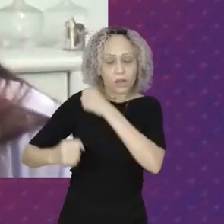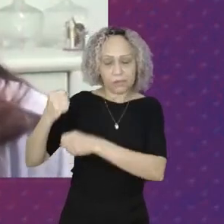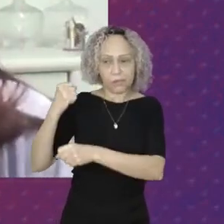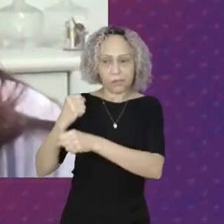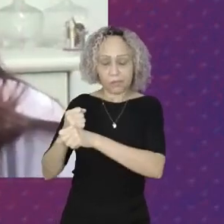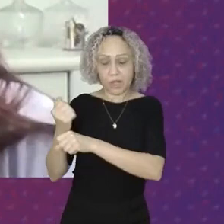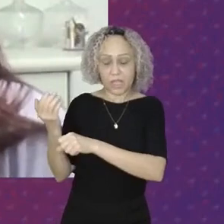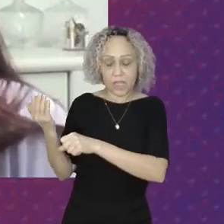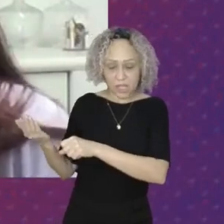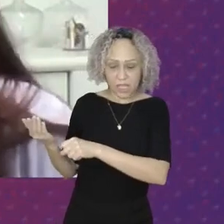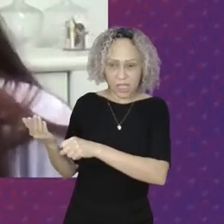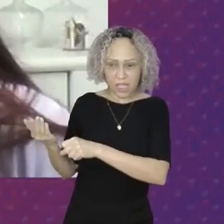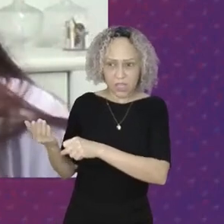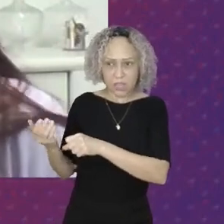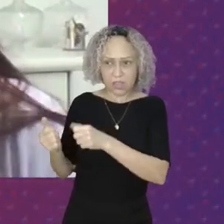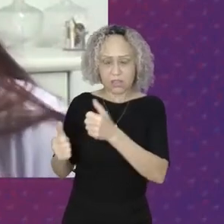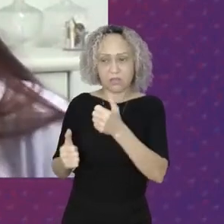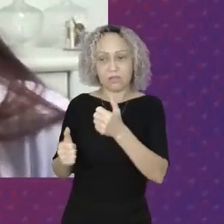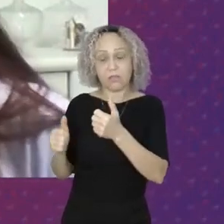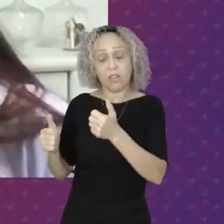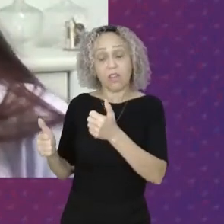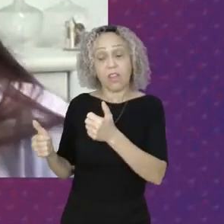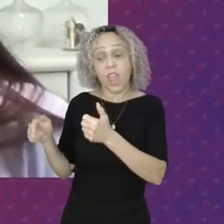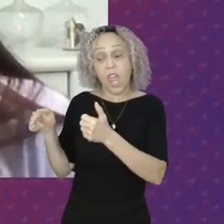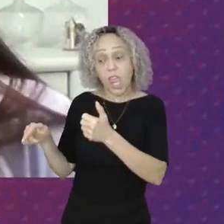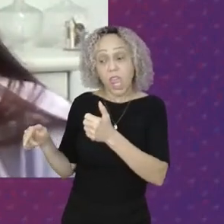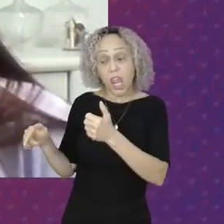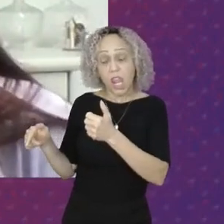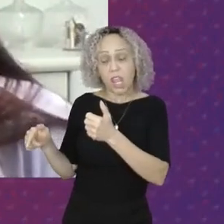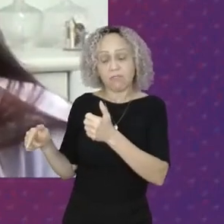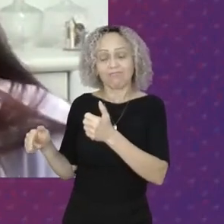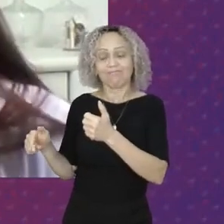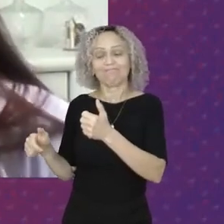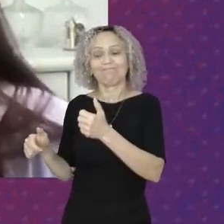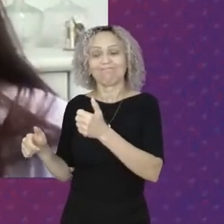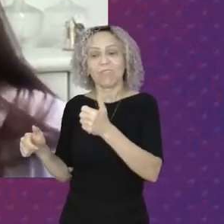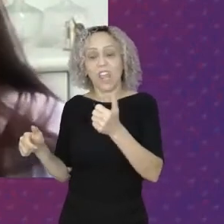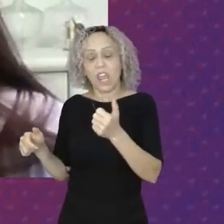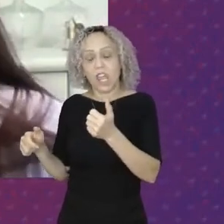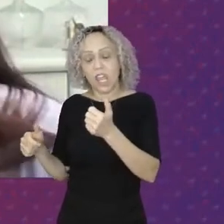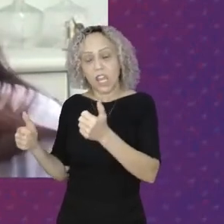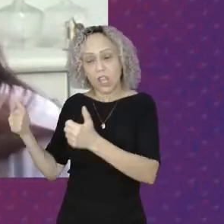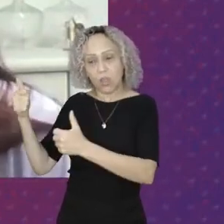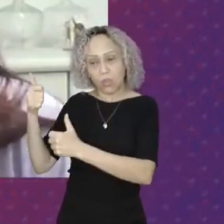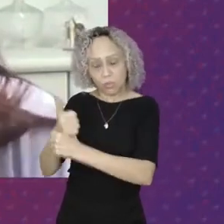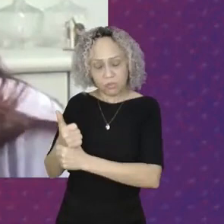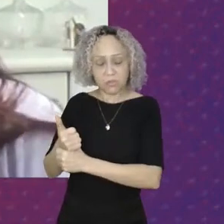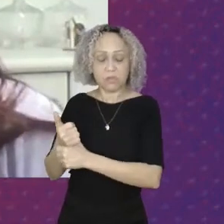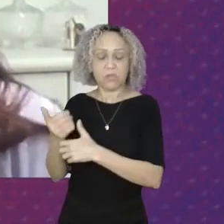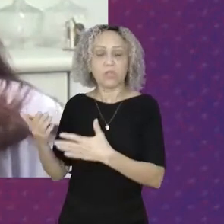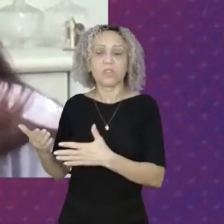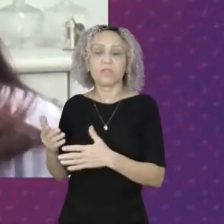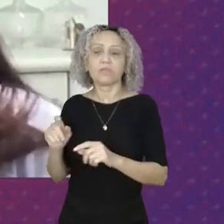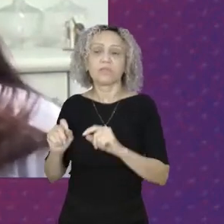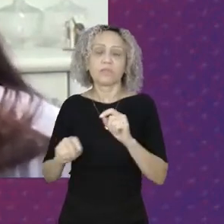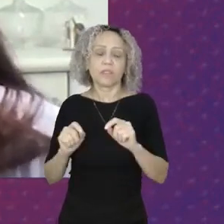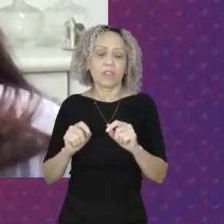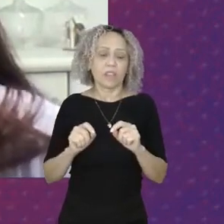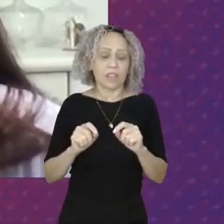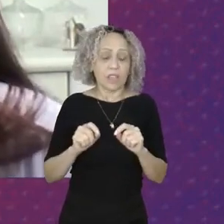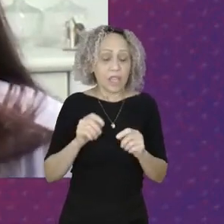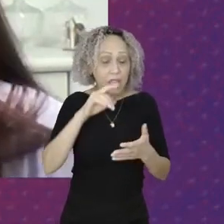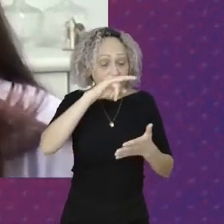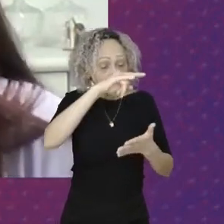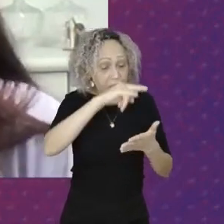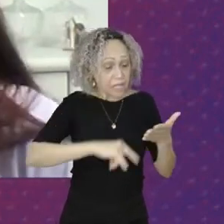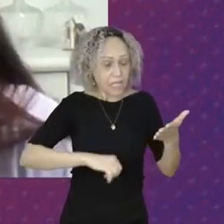aptidão Para o NAP A gente precisa Que esse cadastro Ele de fato Funcione Para que As famílias Elas